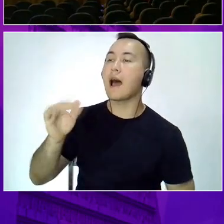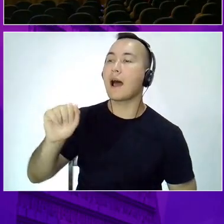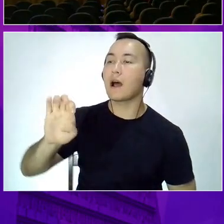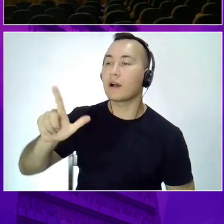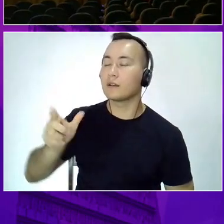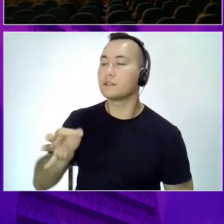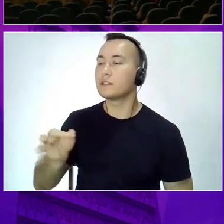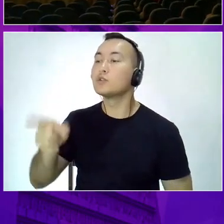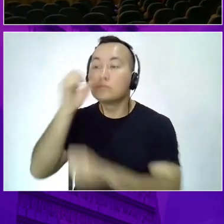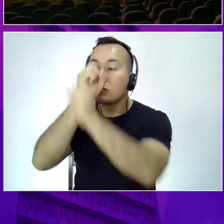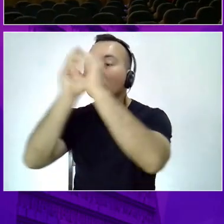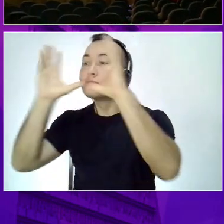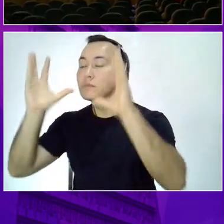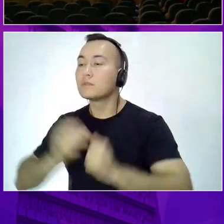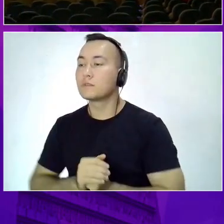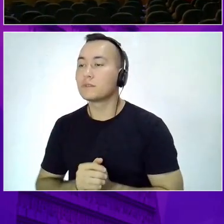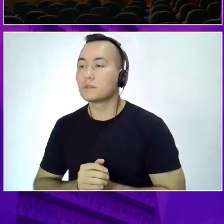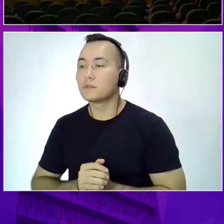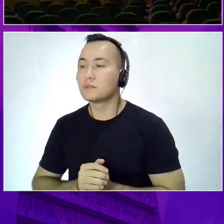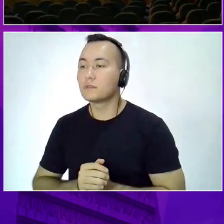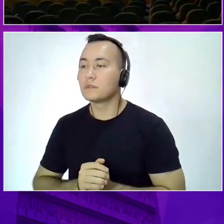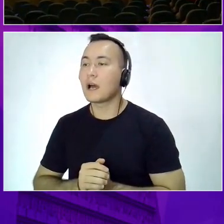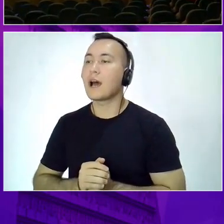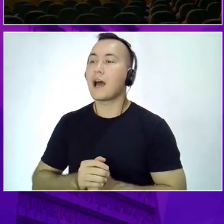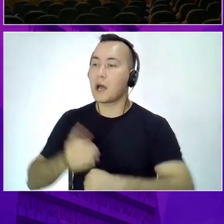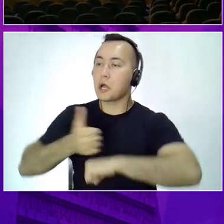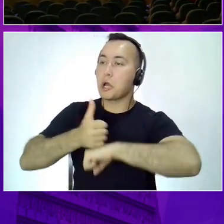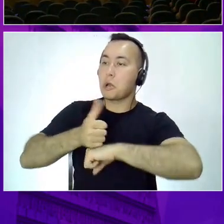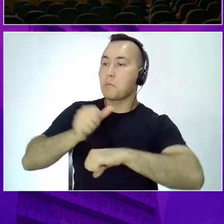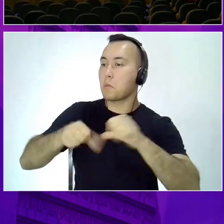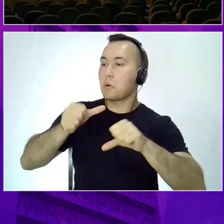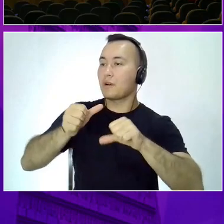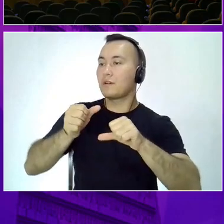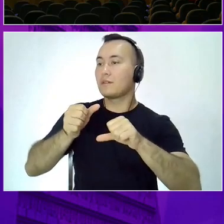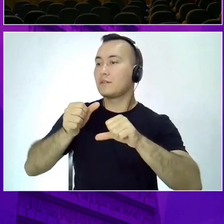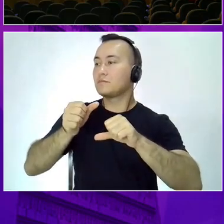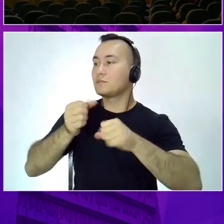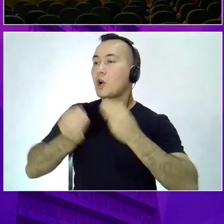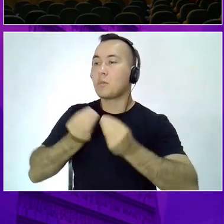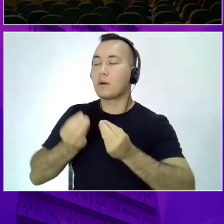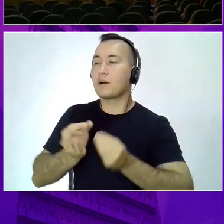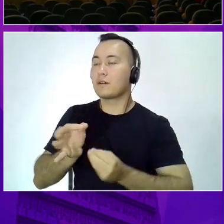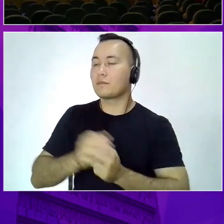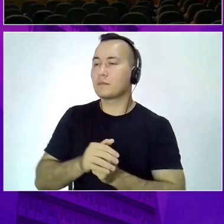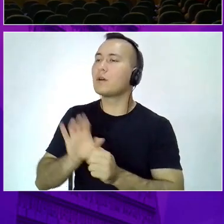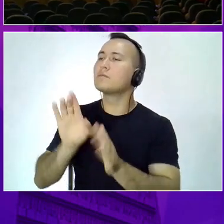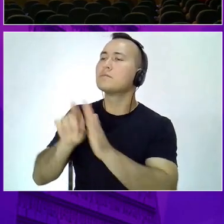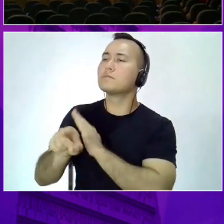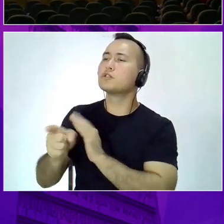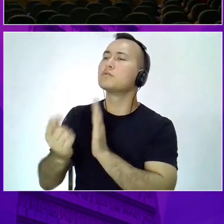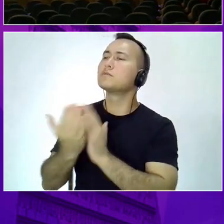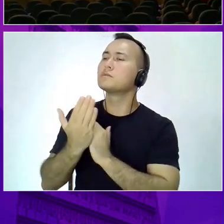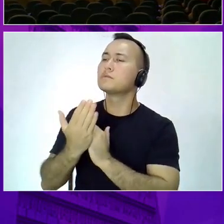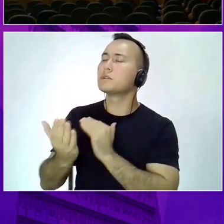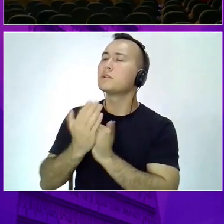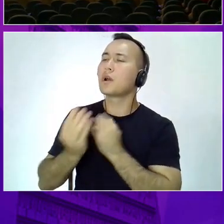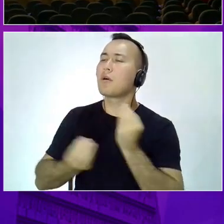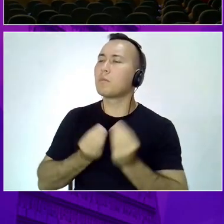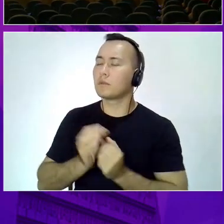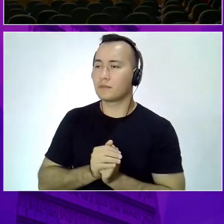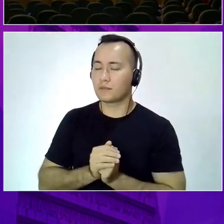sonho? Conseguir a transição. Conseguir a transição, que incrível. Como que você pode me ajudar, Rafael? Vai te ajudar o amigo.